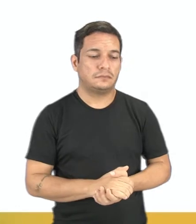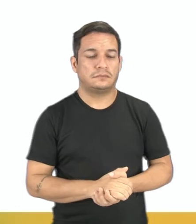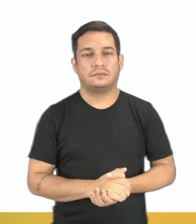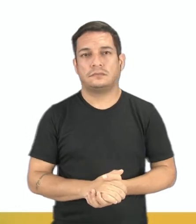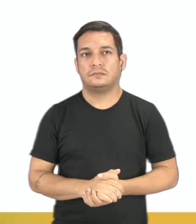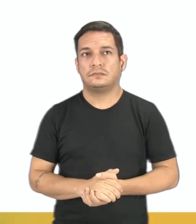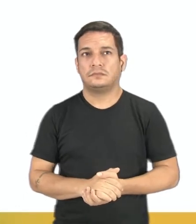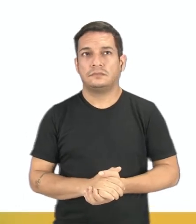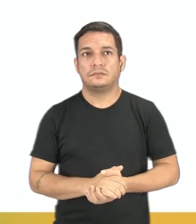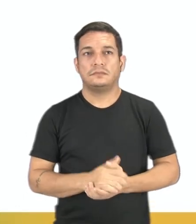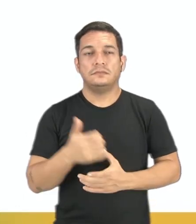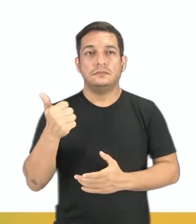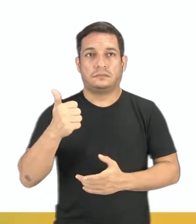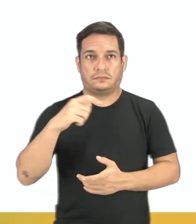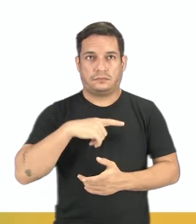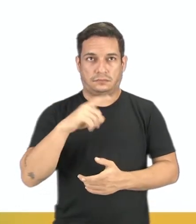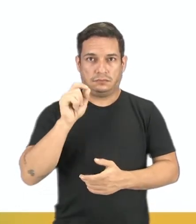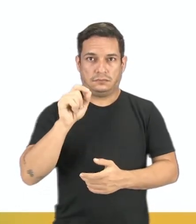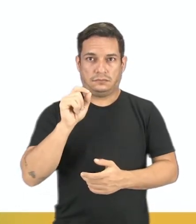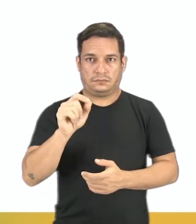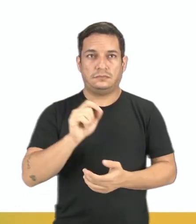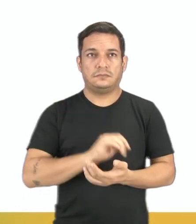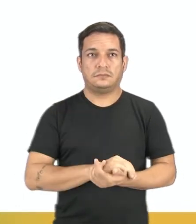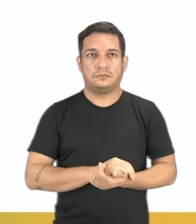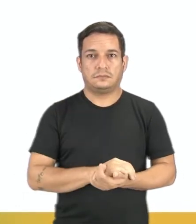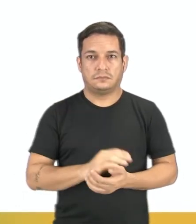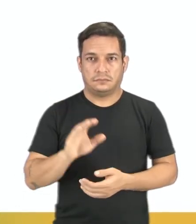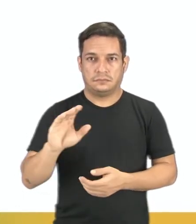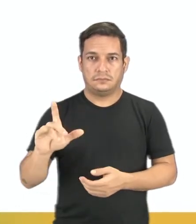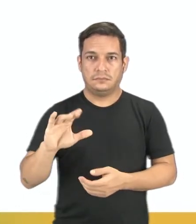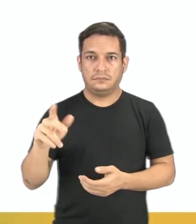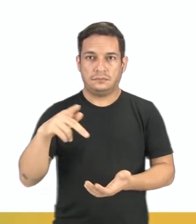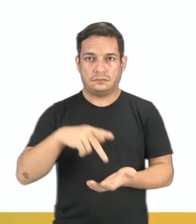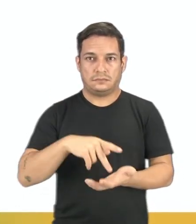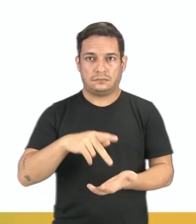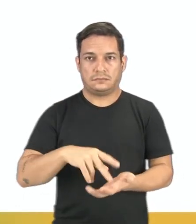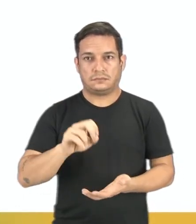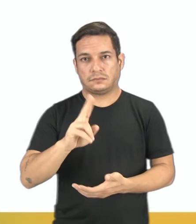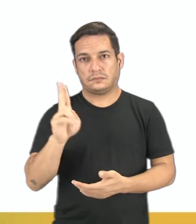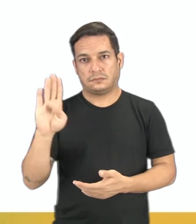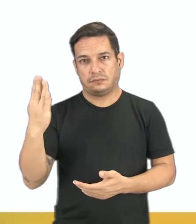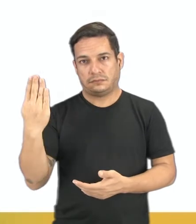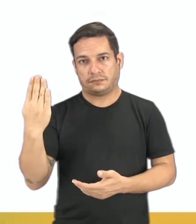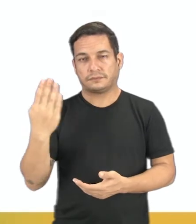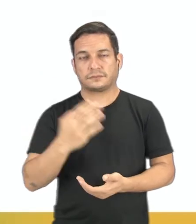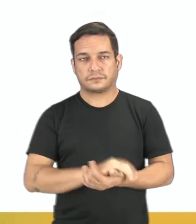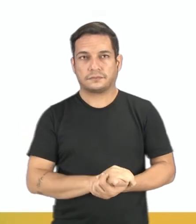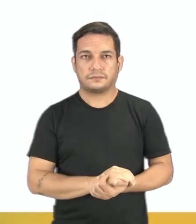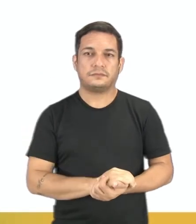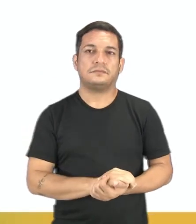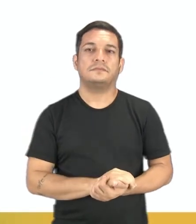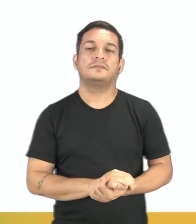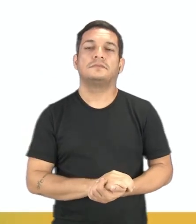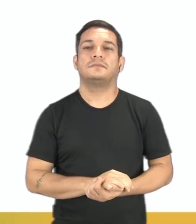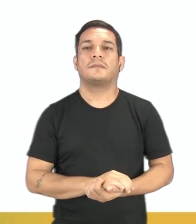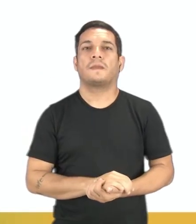No primeiro exercitando, nós temos o seguinte. Classifique em verdadeiro ou falso?